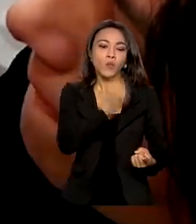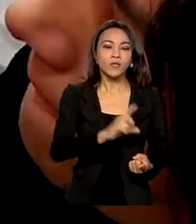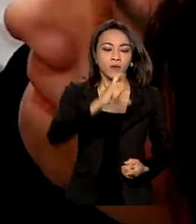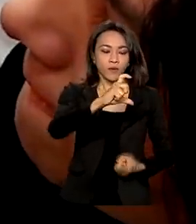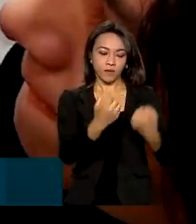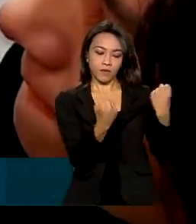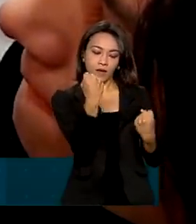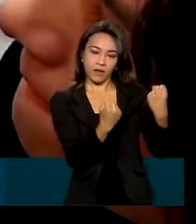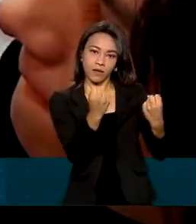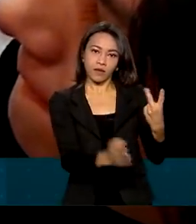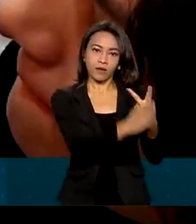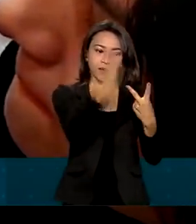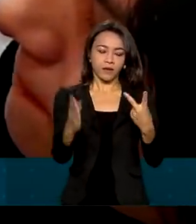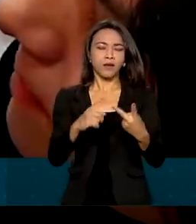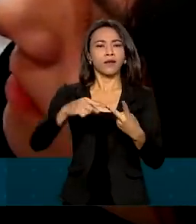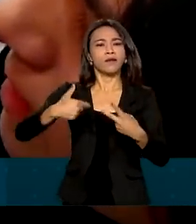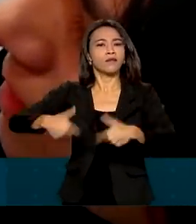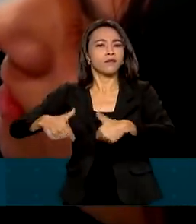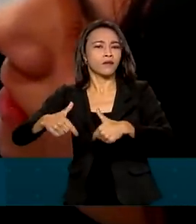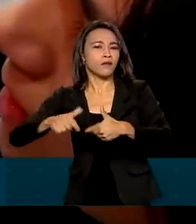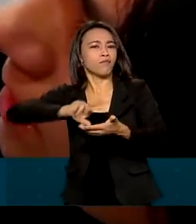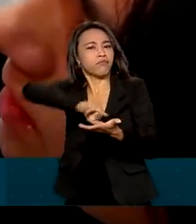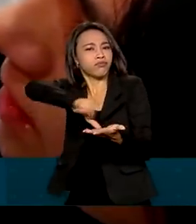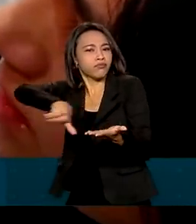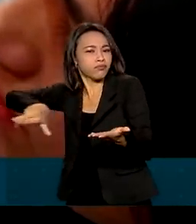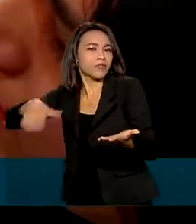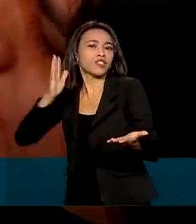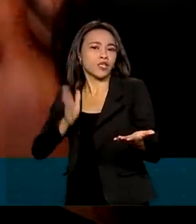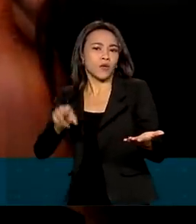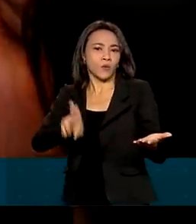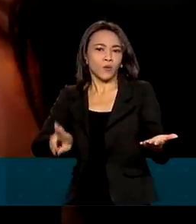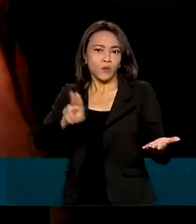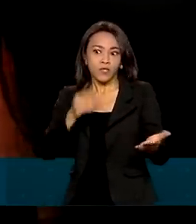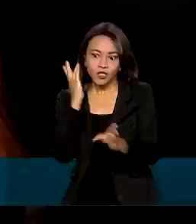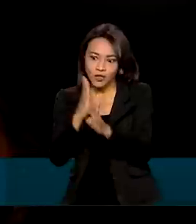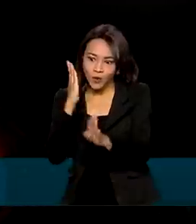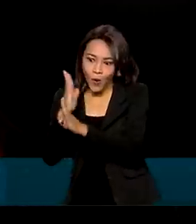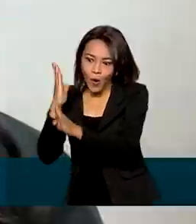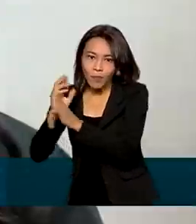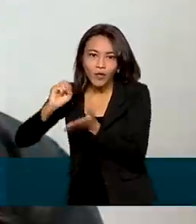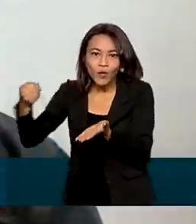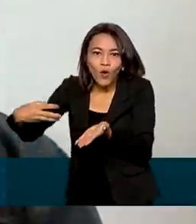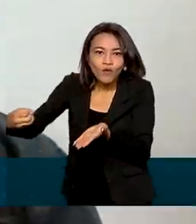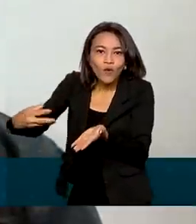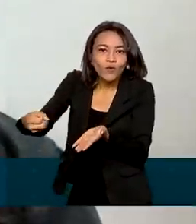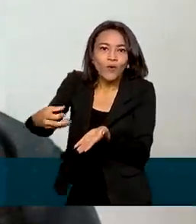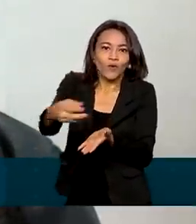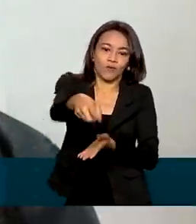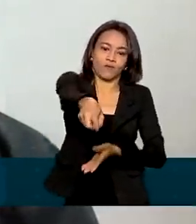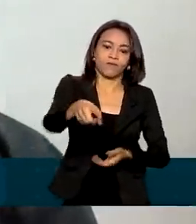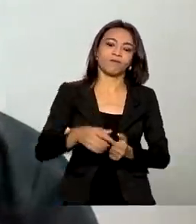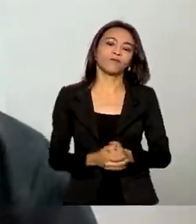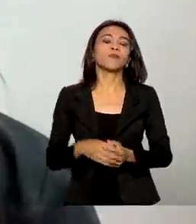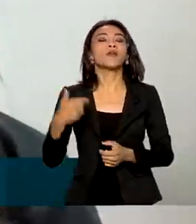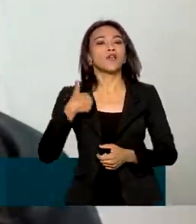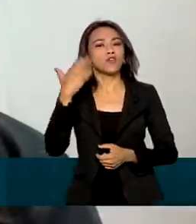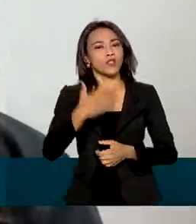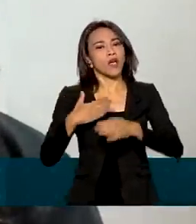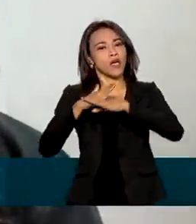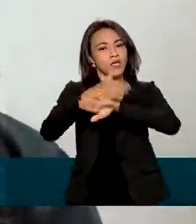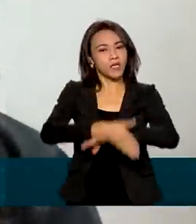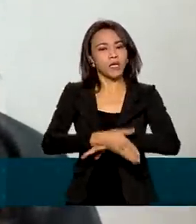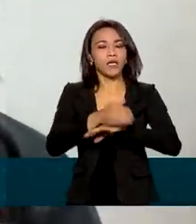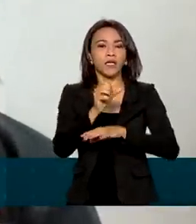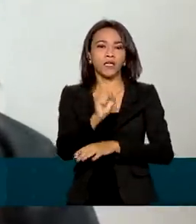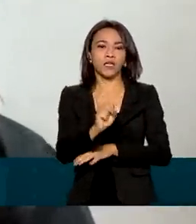de trabalho digitais e, a cada dia, descobre novos serviços. Com ele, eu também consigo acessar o ConnectSUS. Por exemplo,